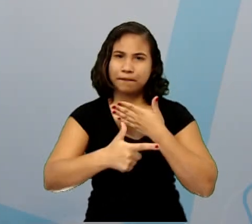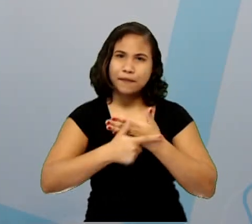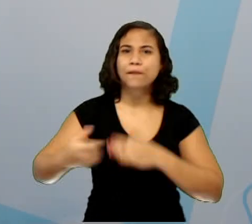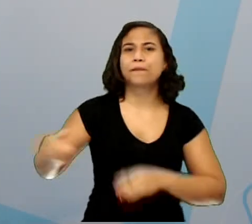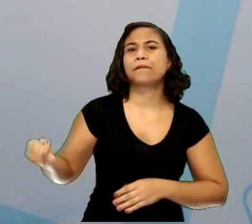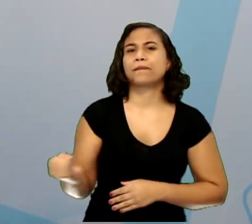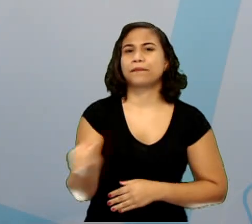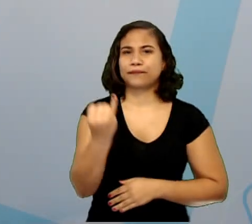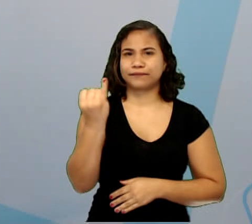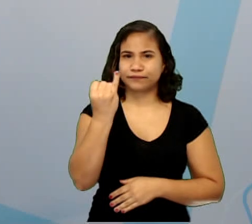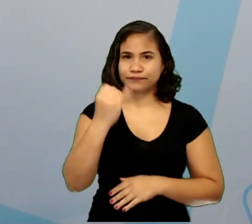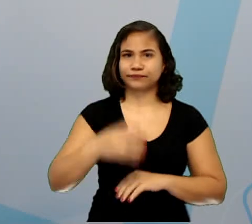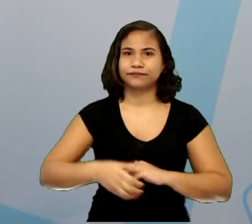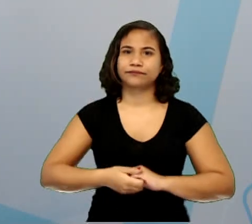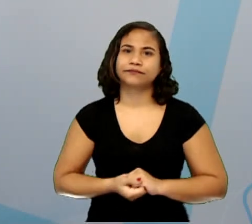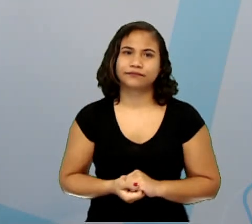nós.